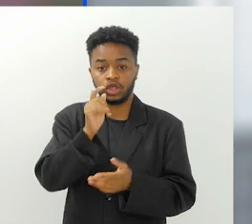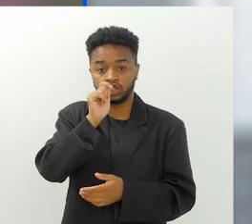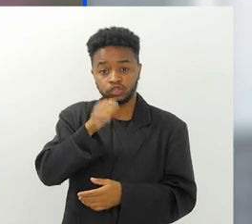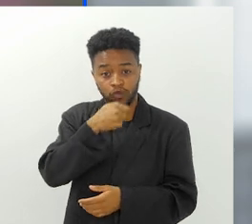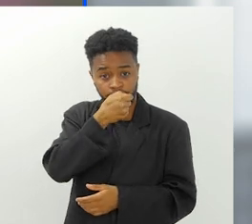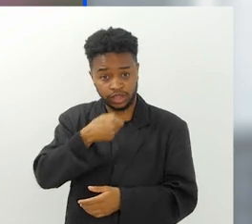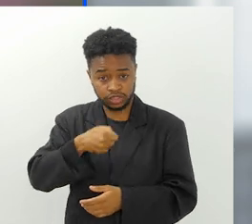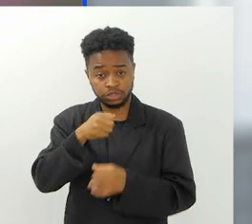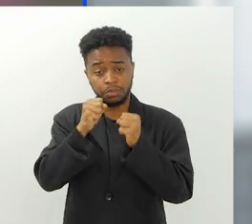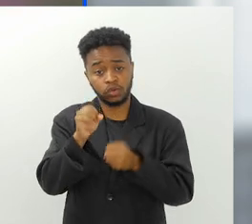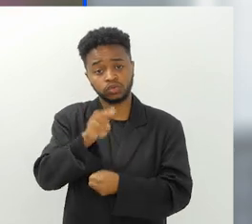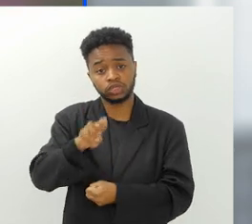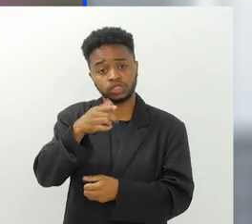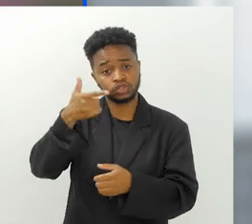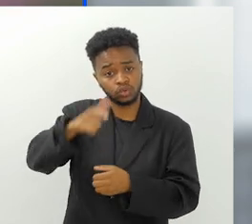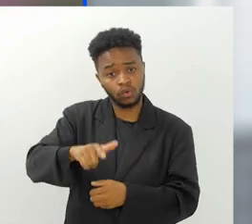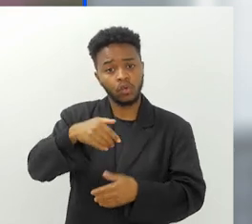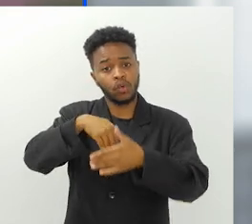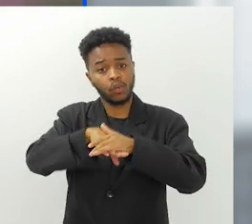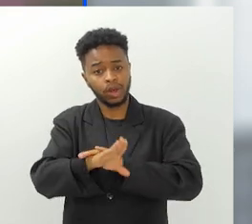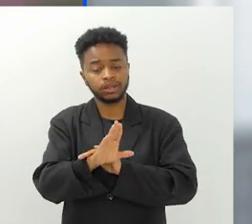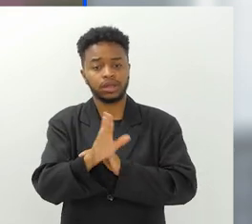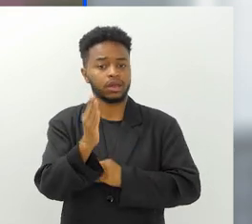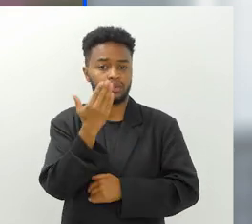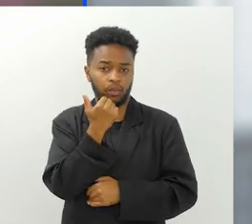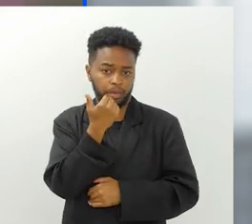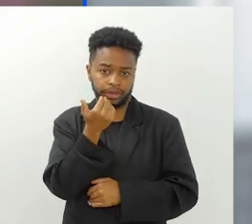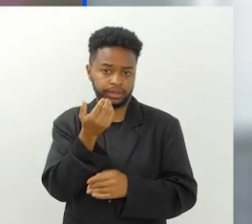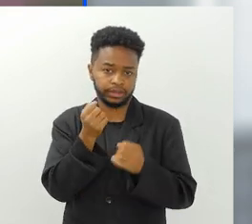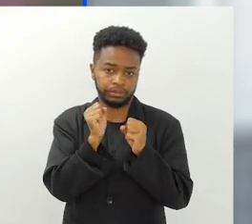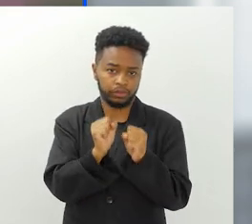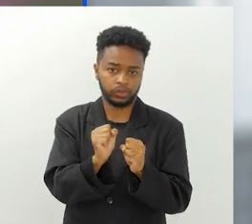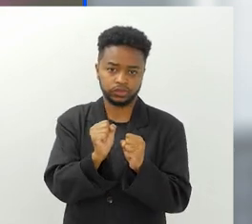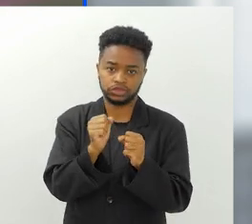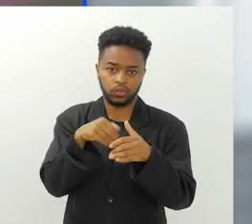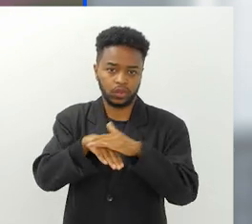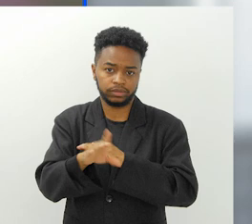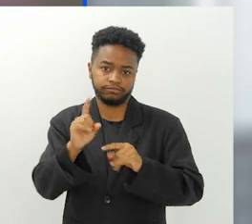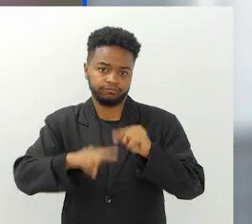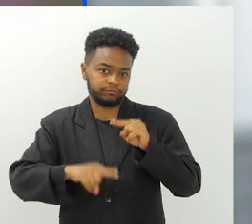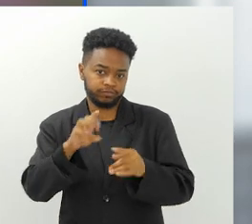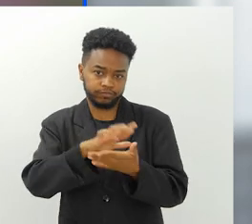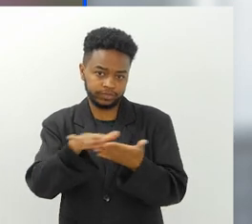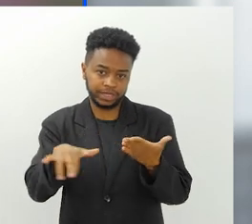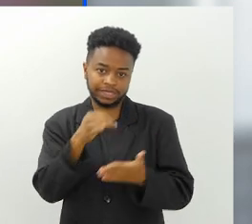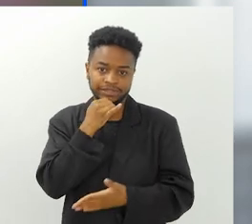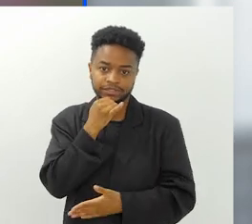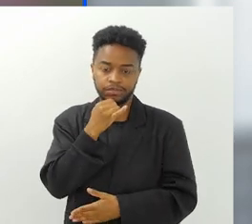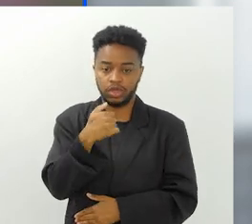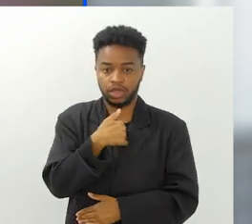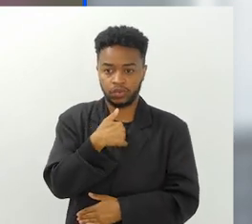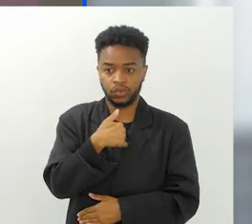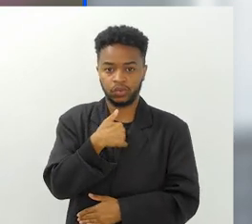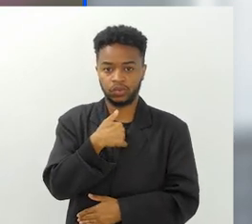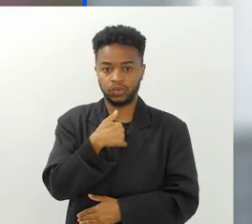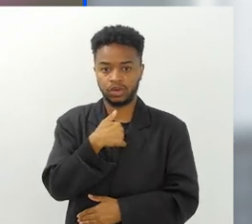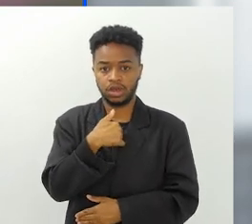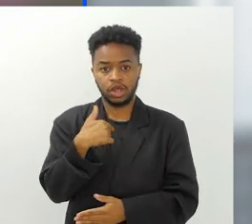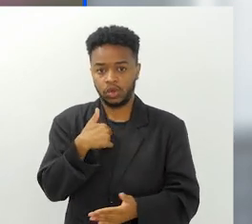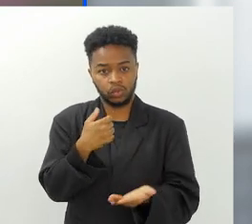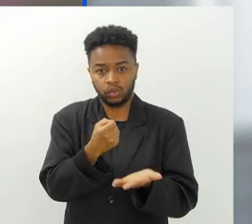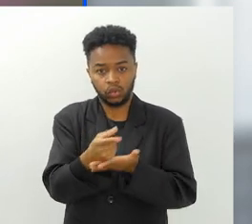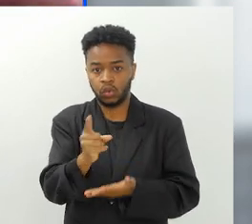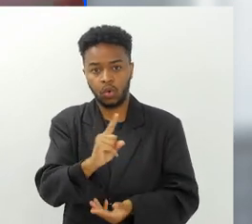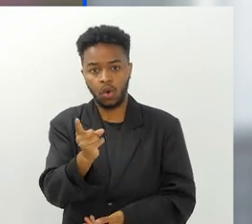sorvete e reutilizar para guardar mantimentos, guardar produtos. Eu, por exemplo,